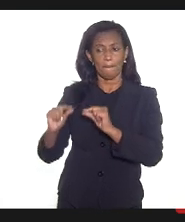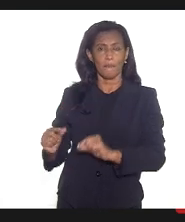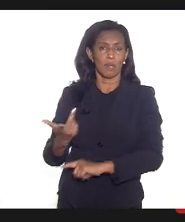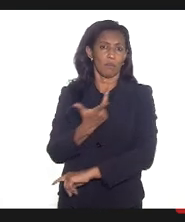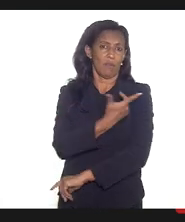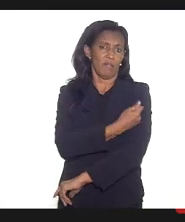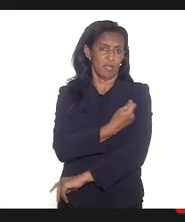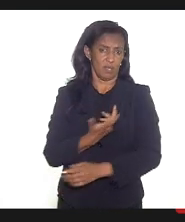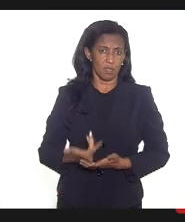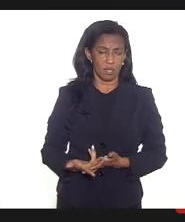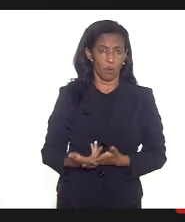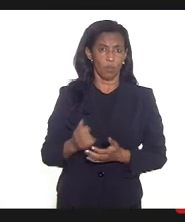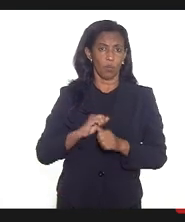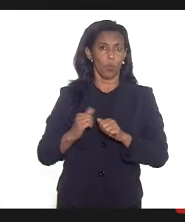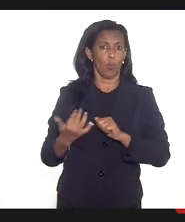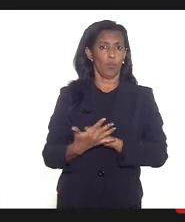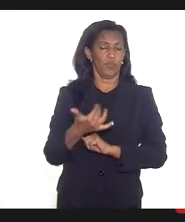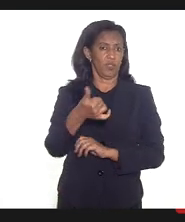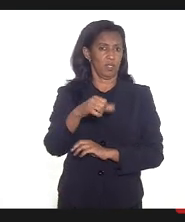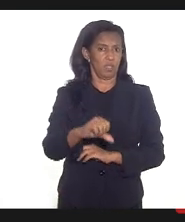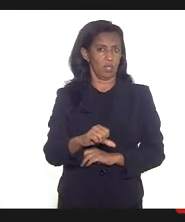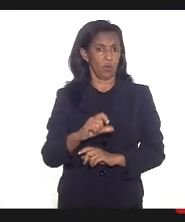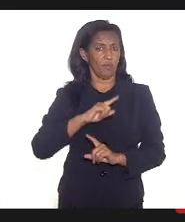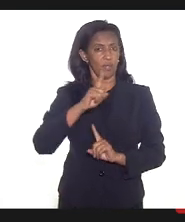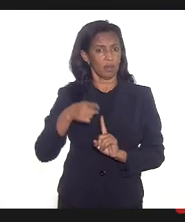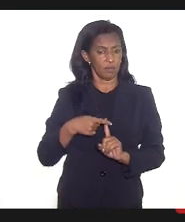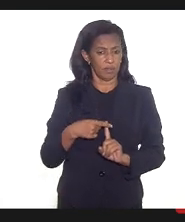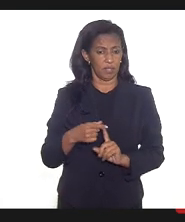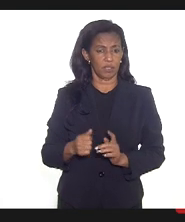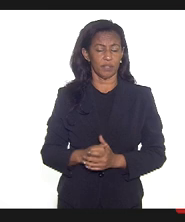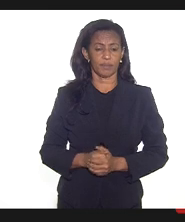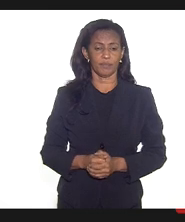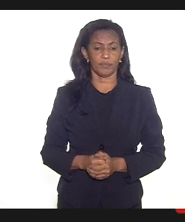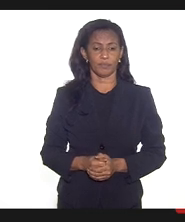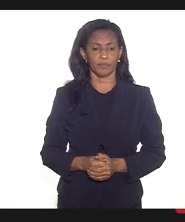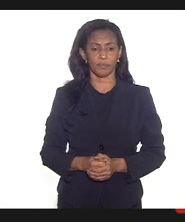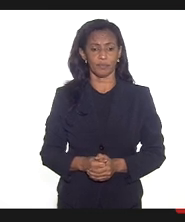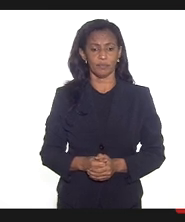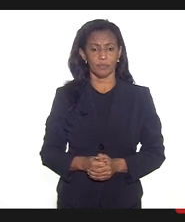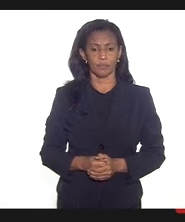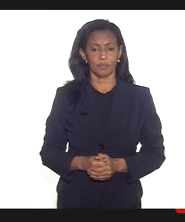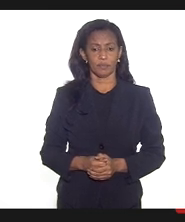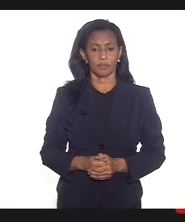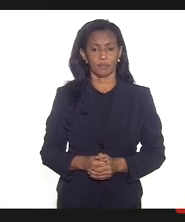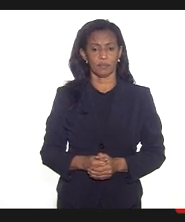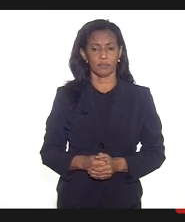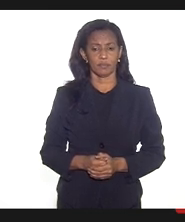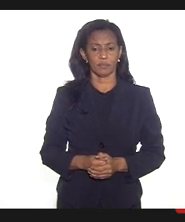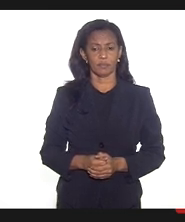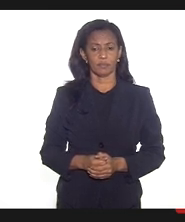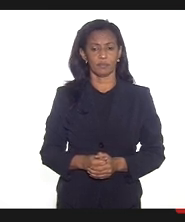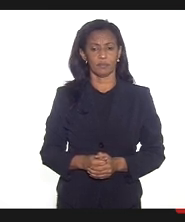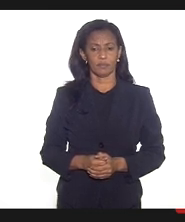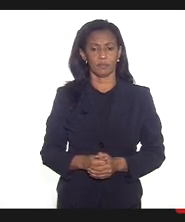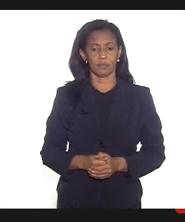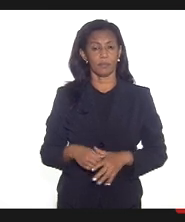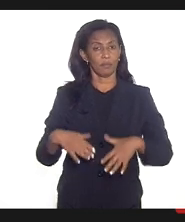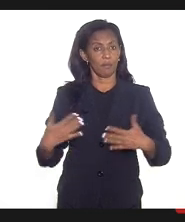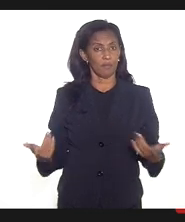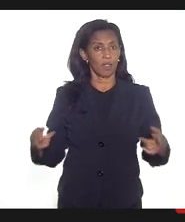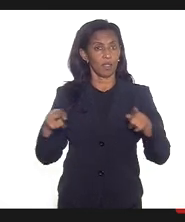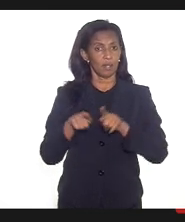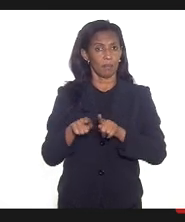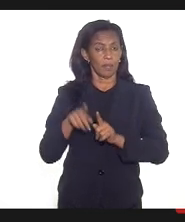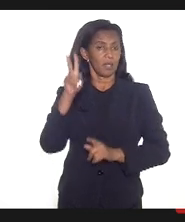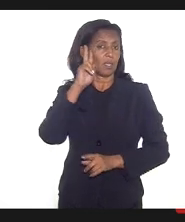vacinação para a covid-19 na gravidez e que a gente tem que